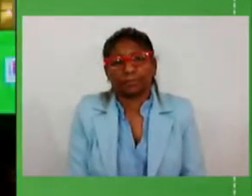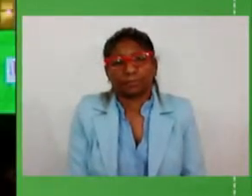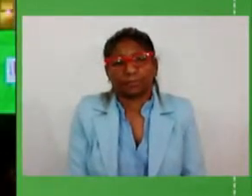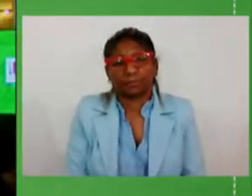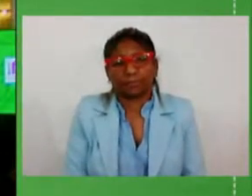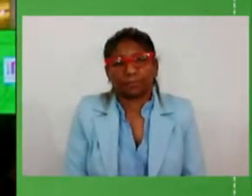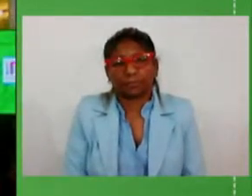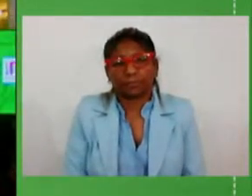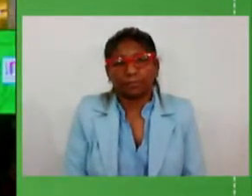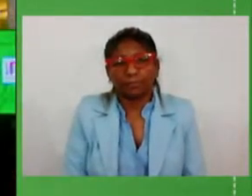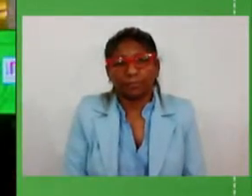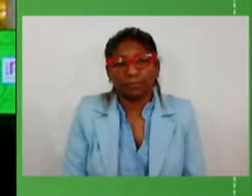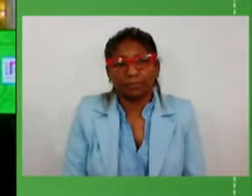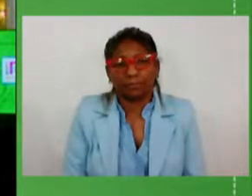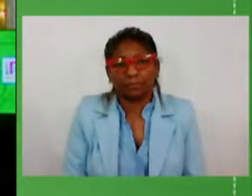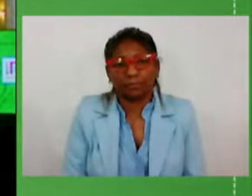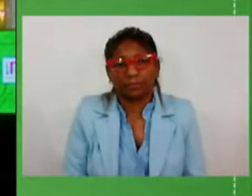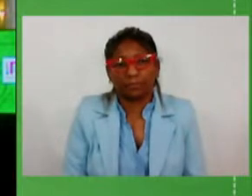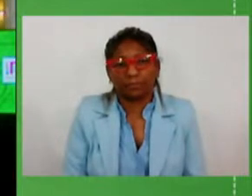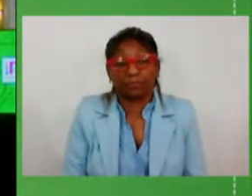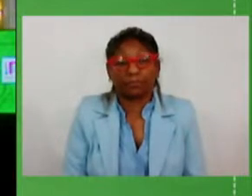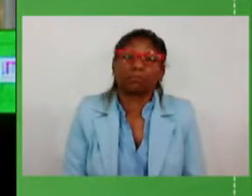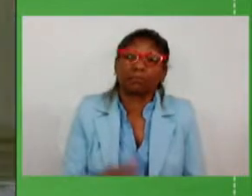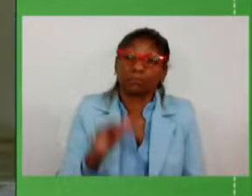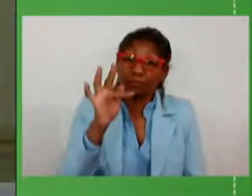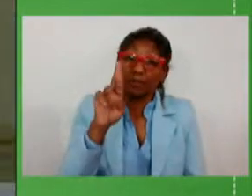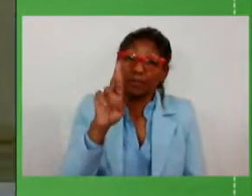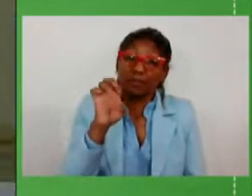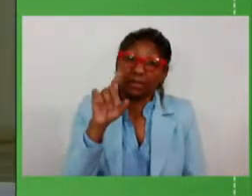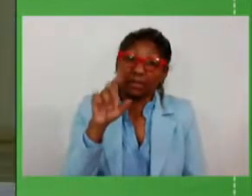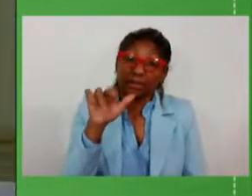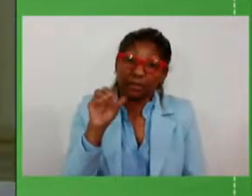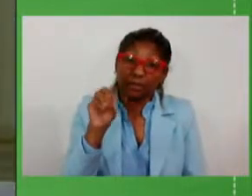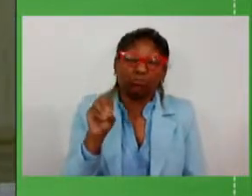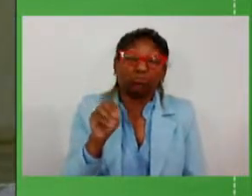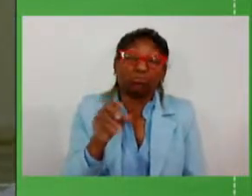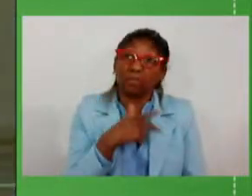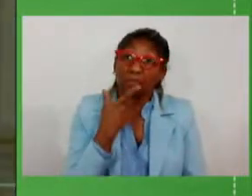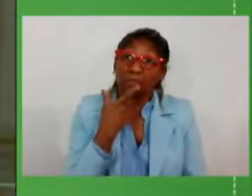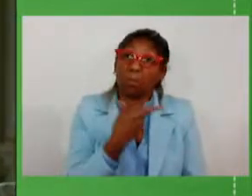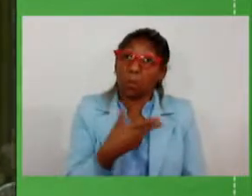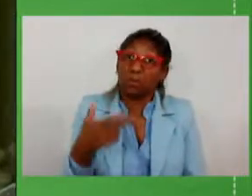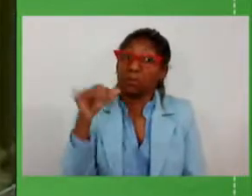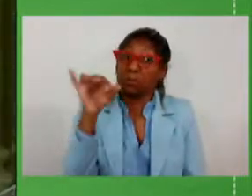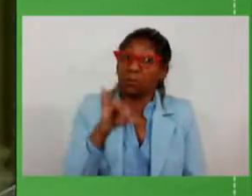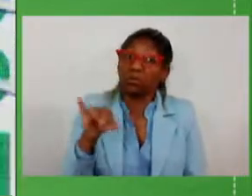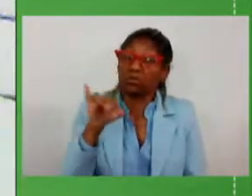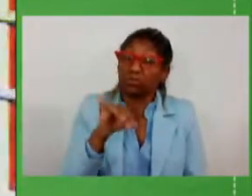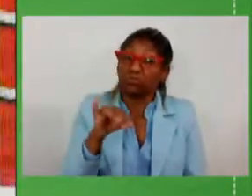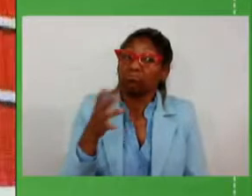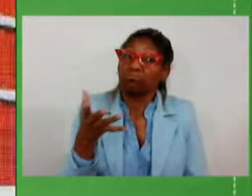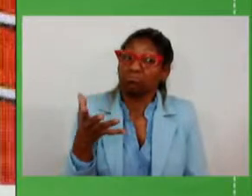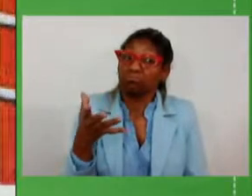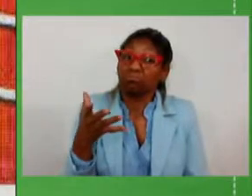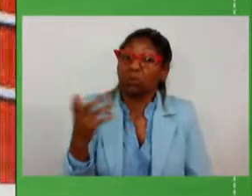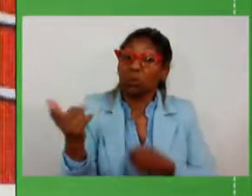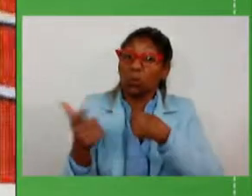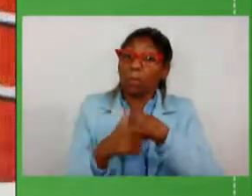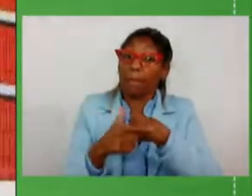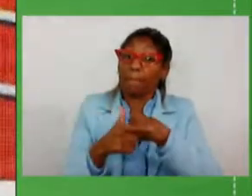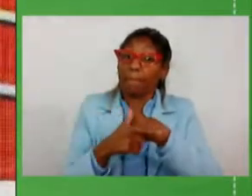o deputado Frederico Antunes fez um registro muito importante que é o papel da nossa base